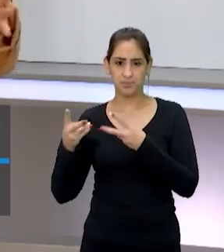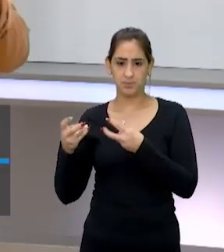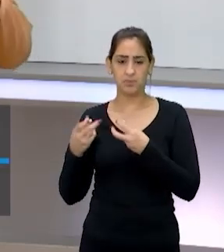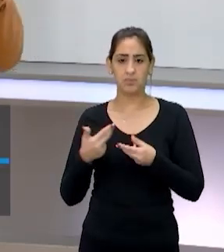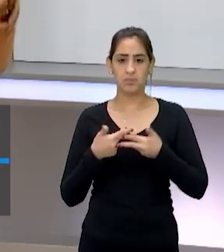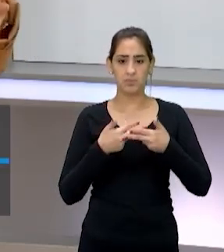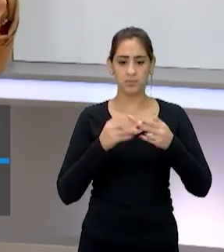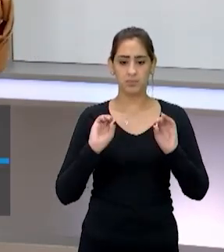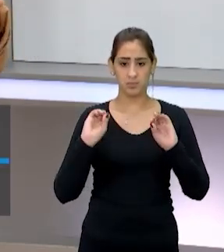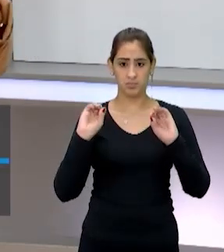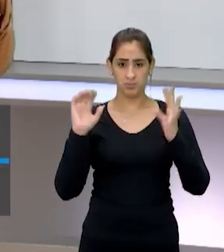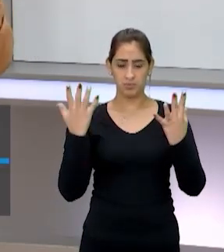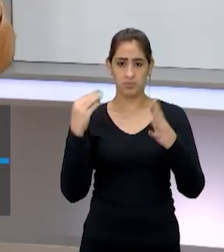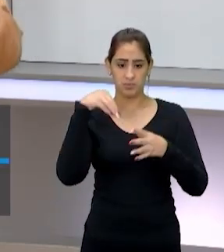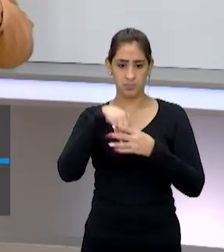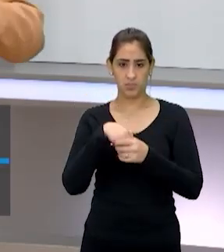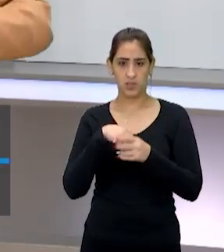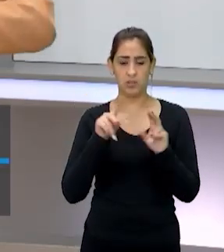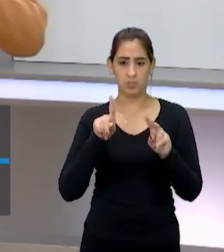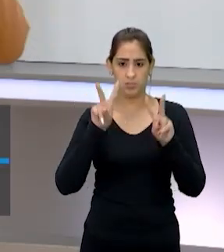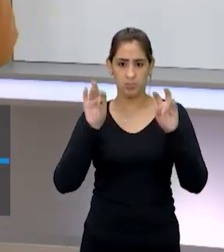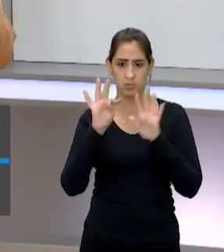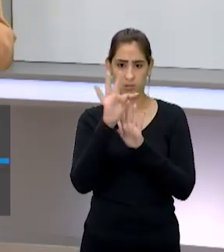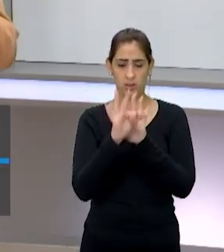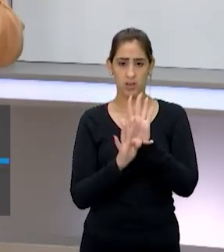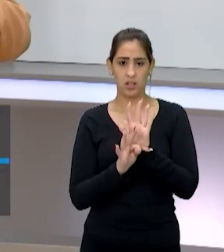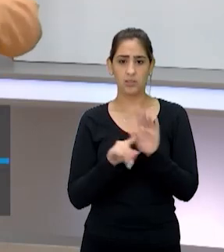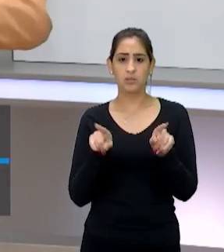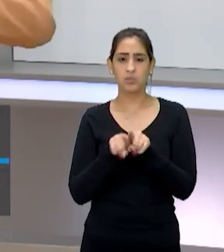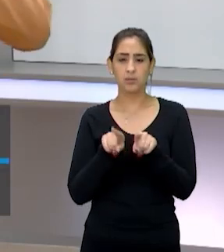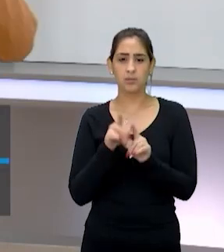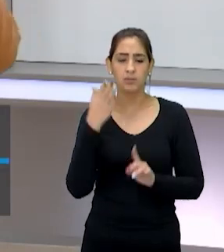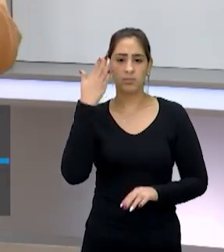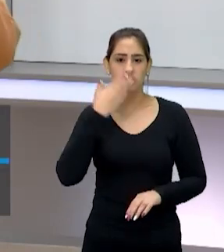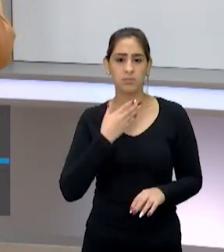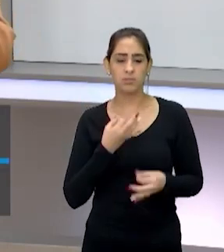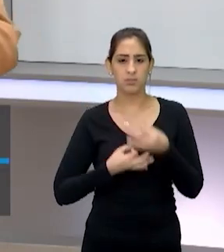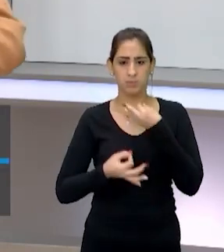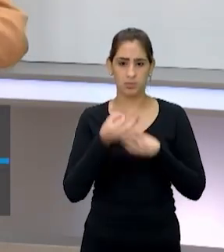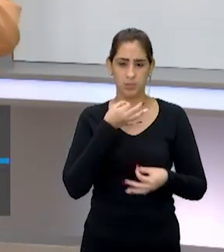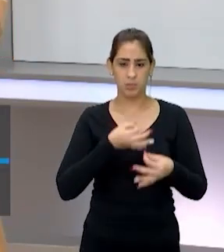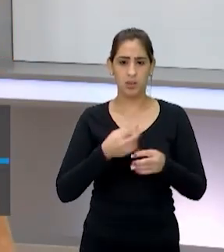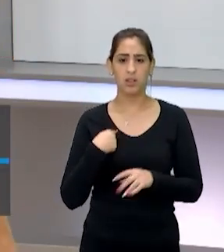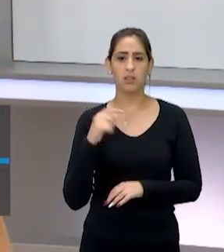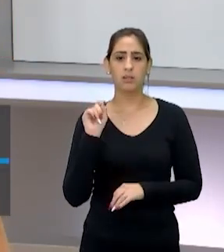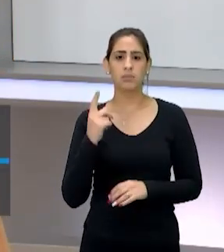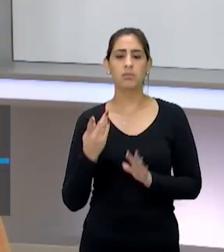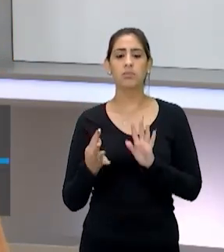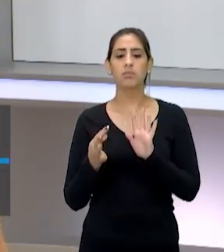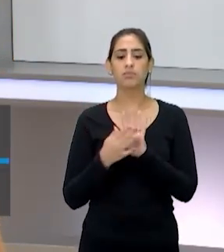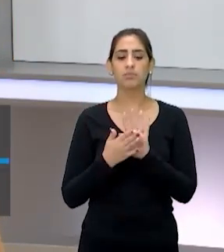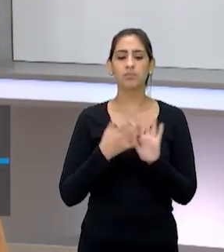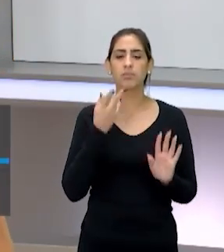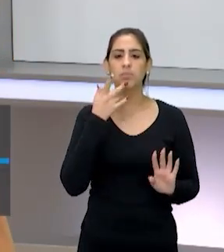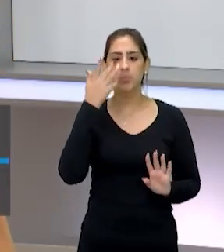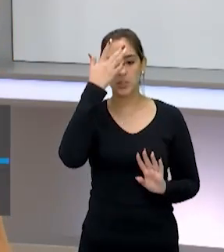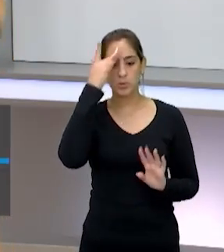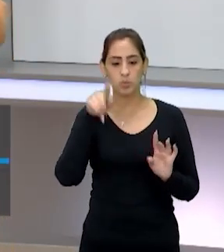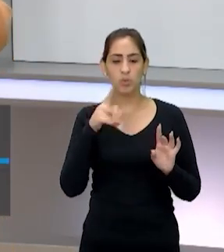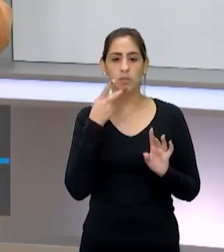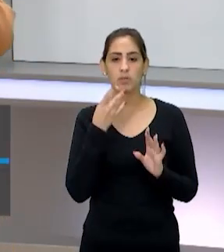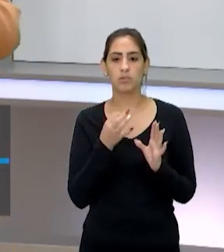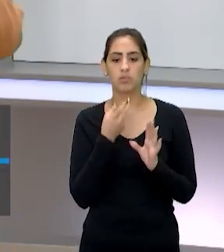que é feito ali, colocado nesse texto é para comprovar para argumentar, trazendo a fala de especialista e trazendo